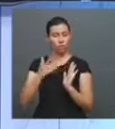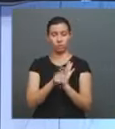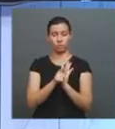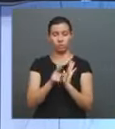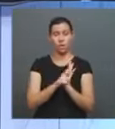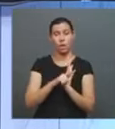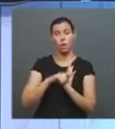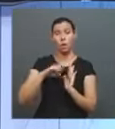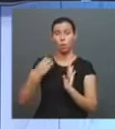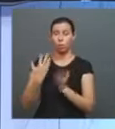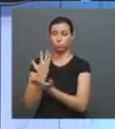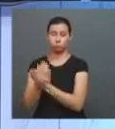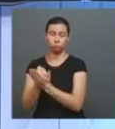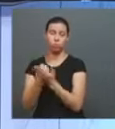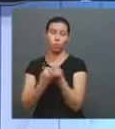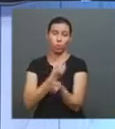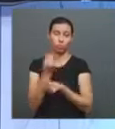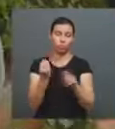versão digital. Confira.